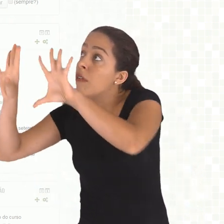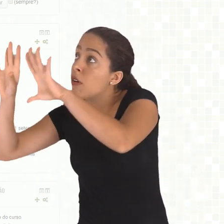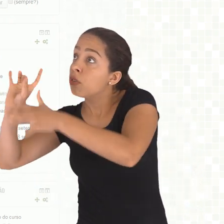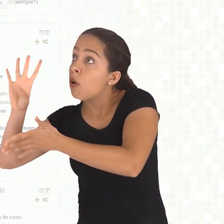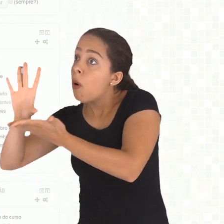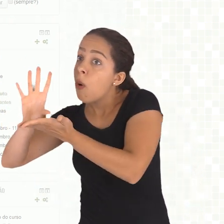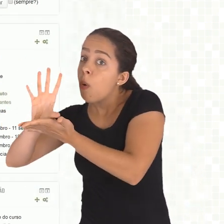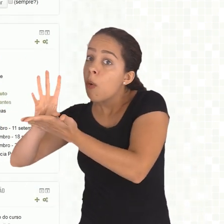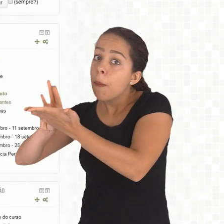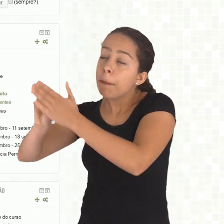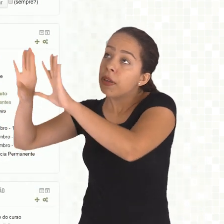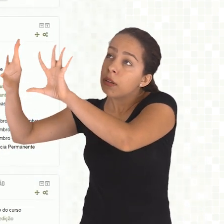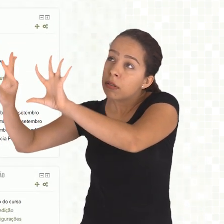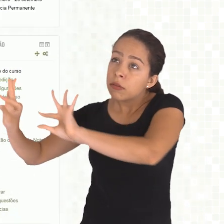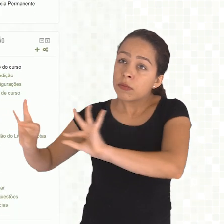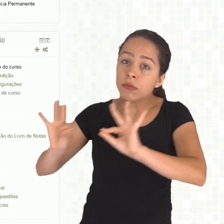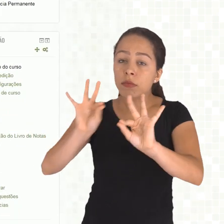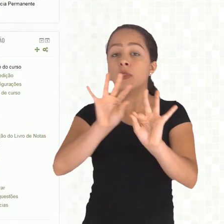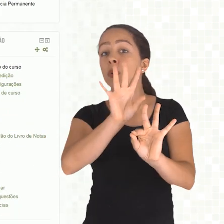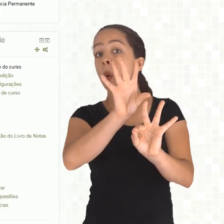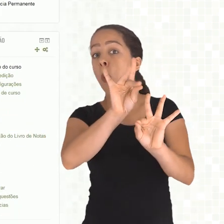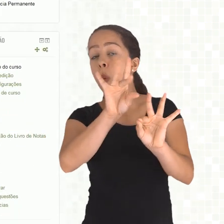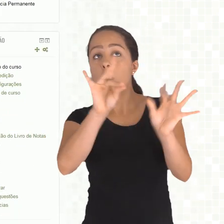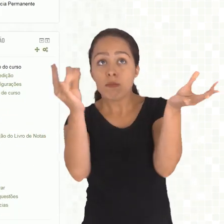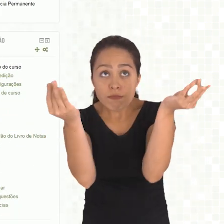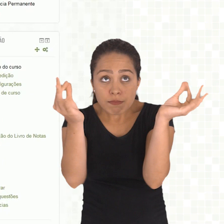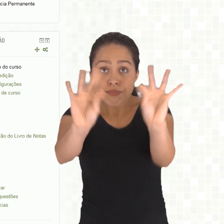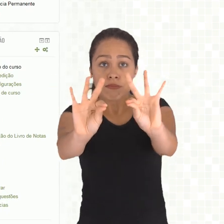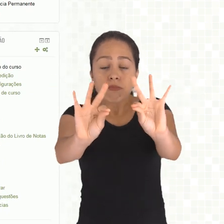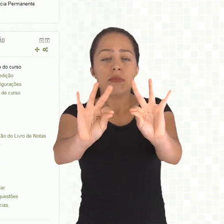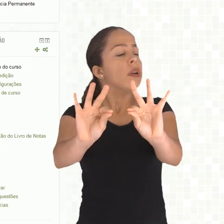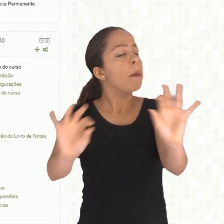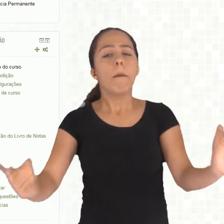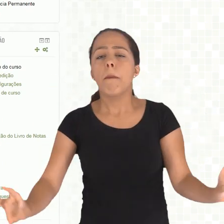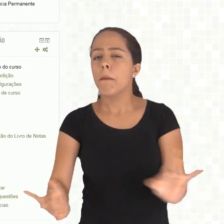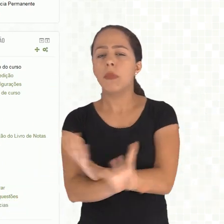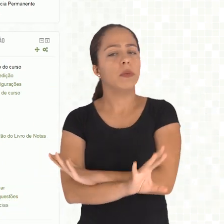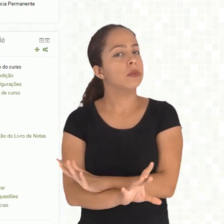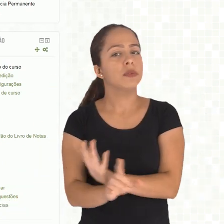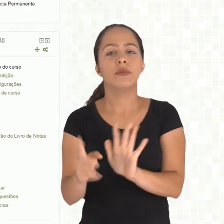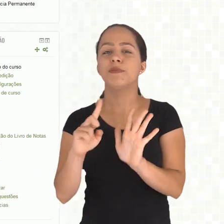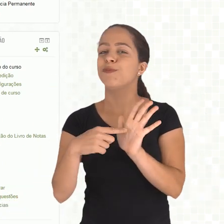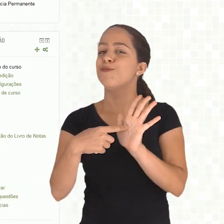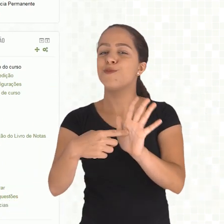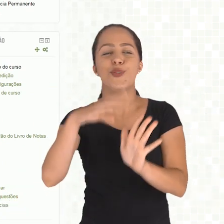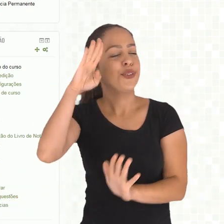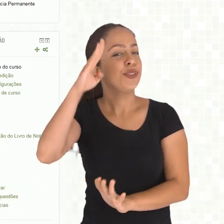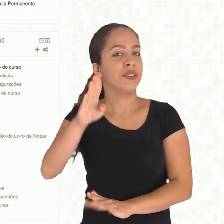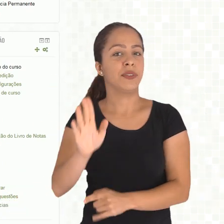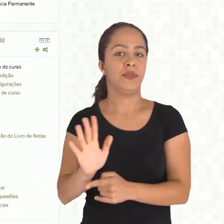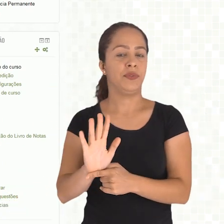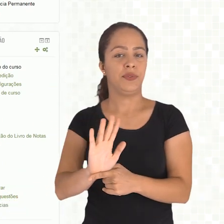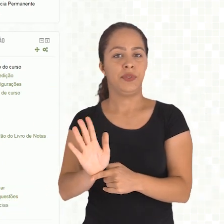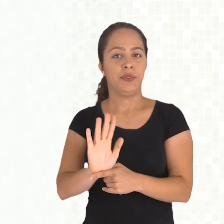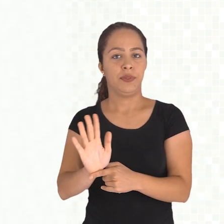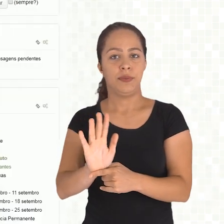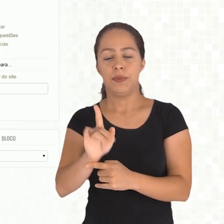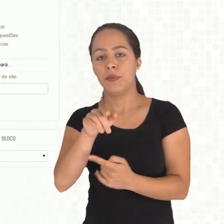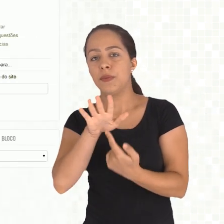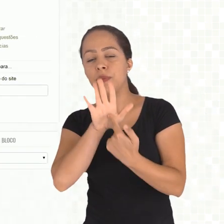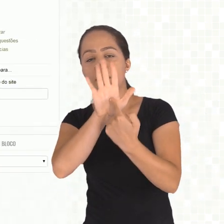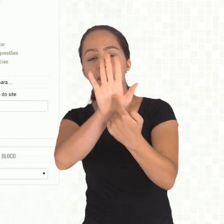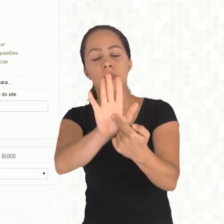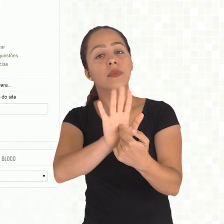nada, copiou e colou. Ó, o vídeo já apareceu aqui, tá vendo? Vamos salvar e voltar ao curso. E o que você vai ver?